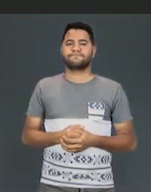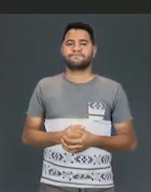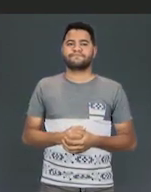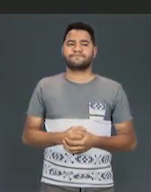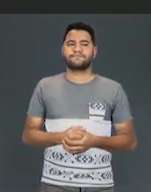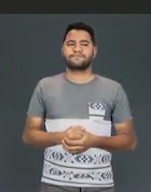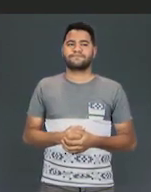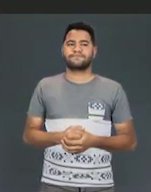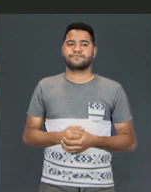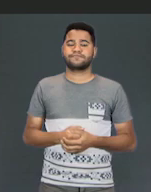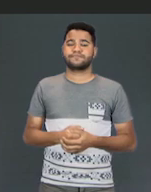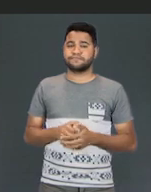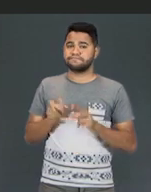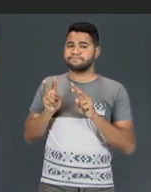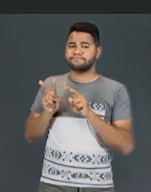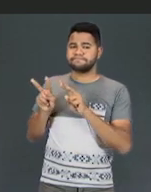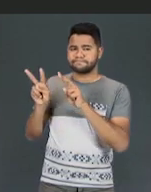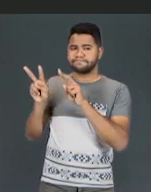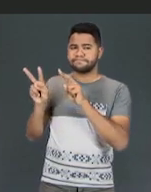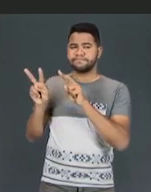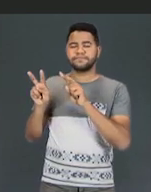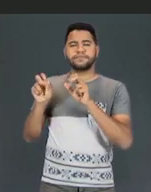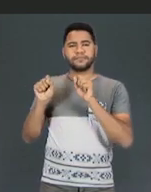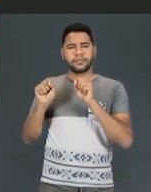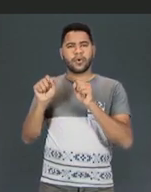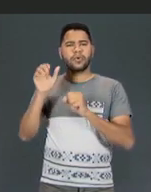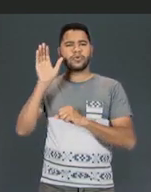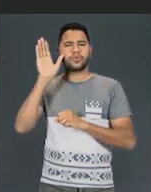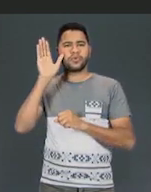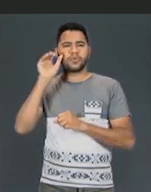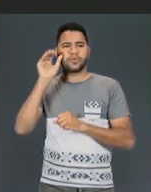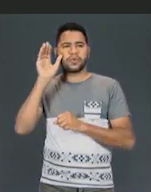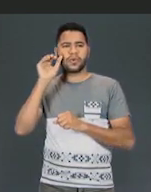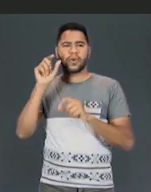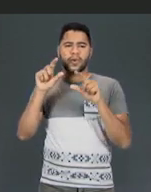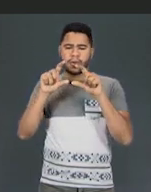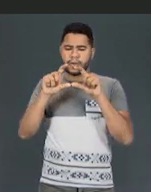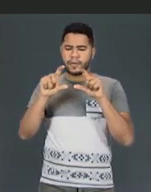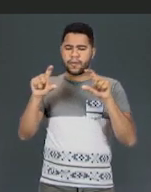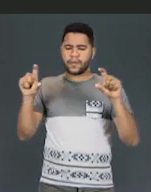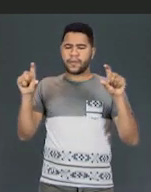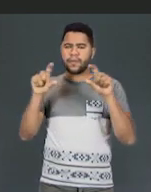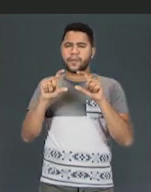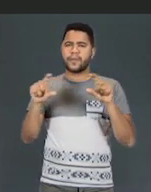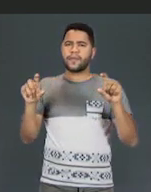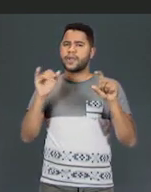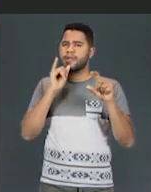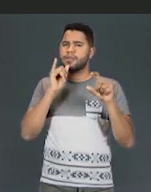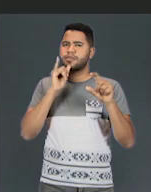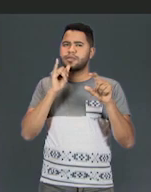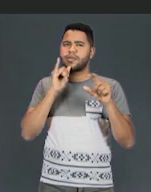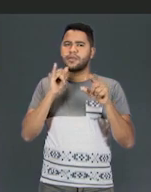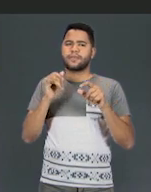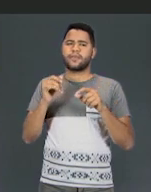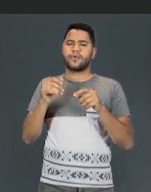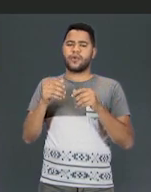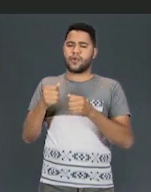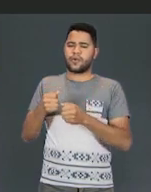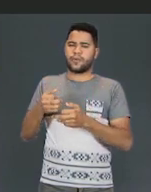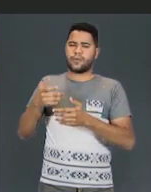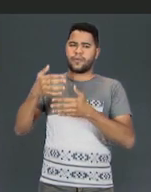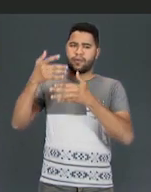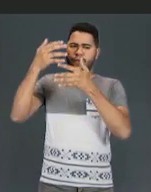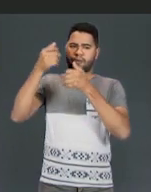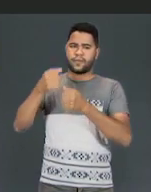Então, temos lá, quando vocês podem observar no letreiro dos filmes, né? Quando sobe o letreiro no final, tem